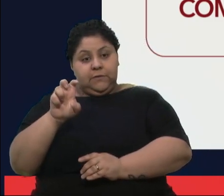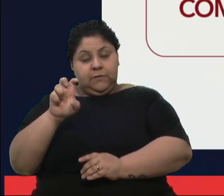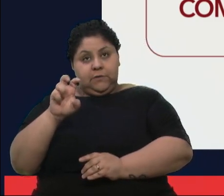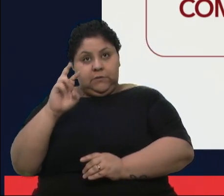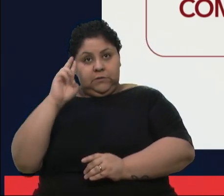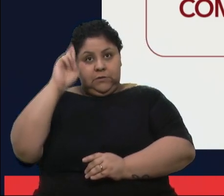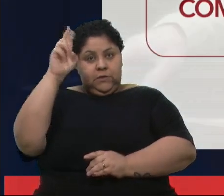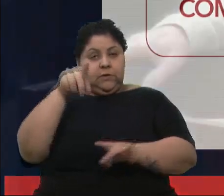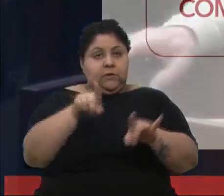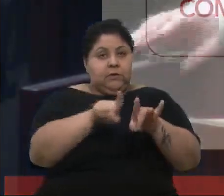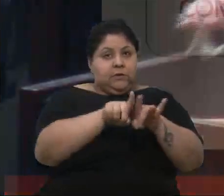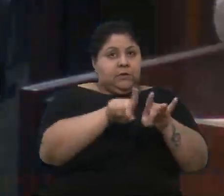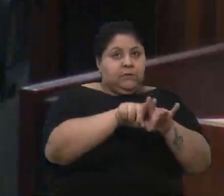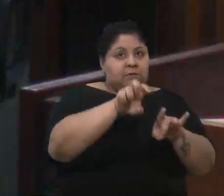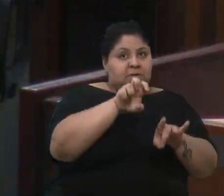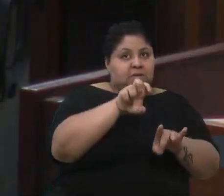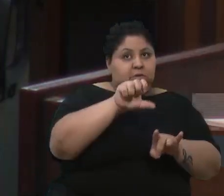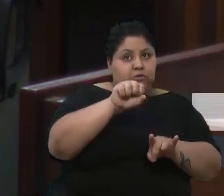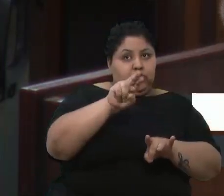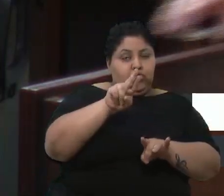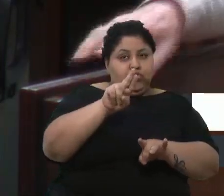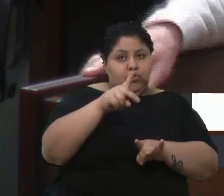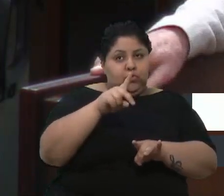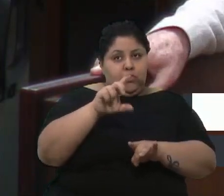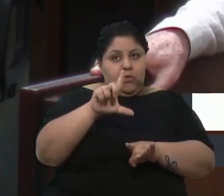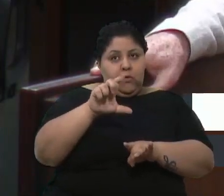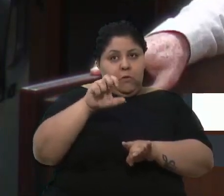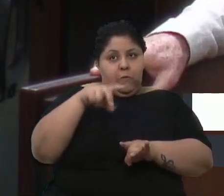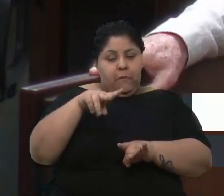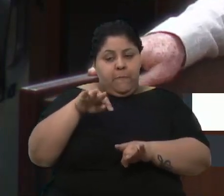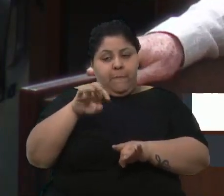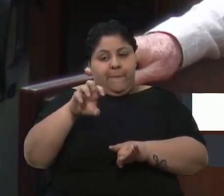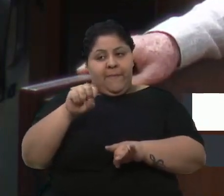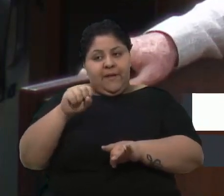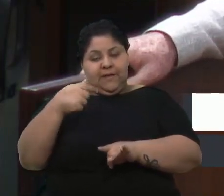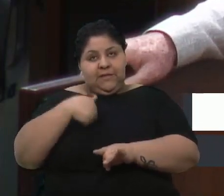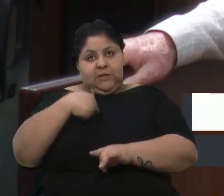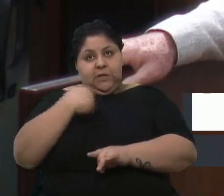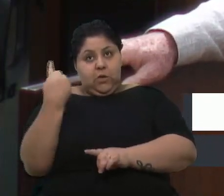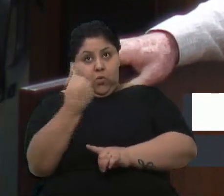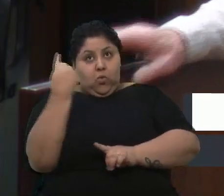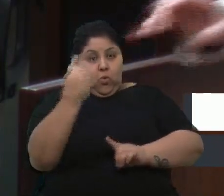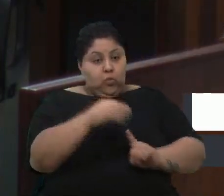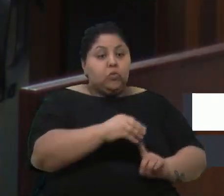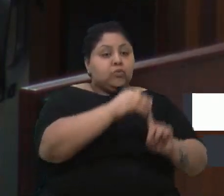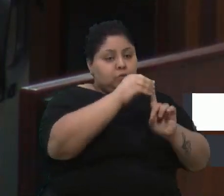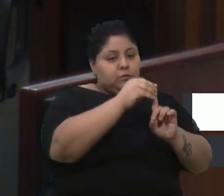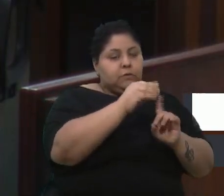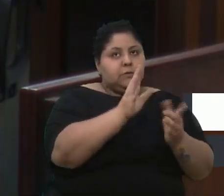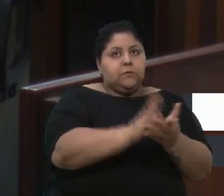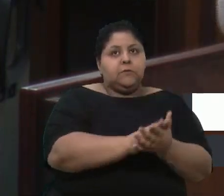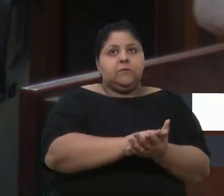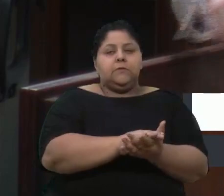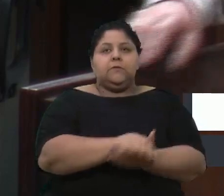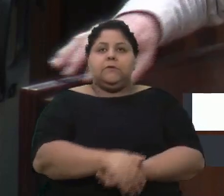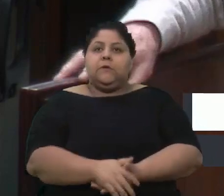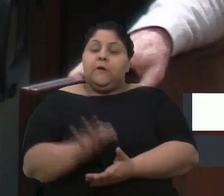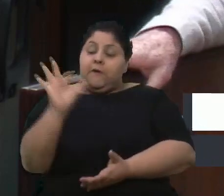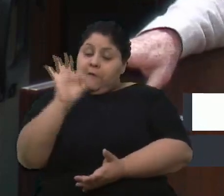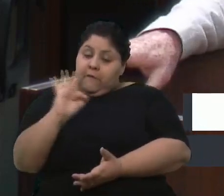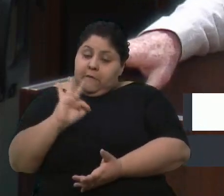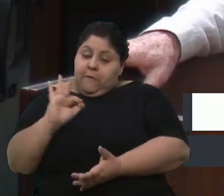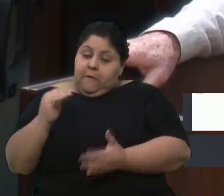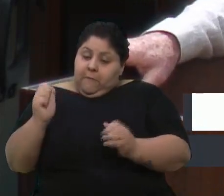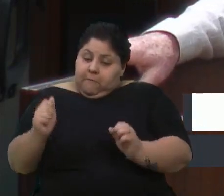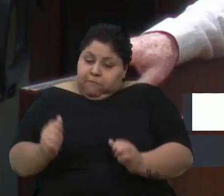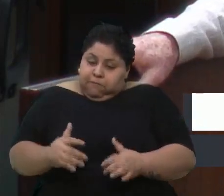suplentes e eu sou um dos titulares. E, felizmente, me orgulha que na